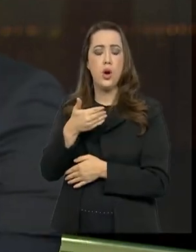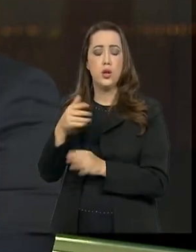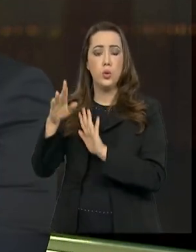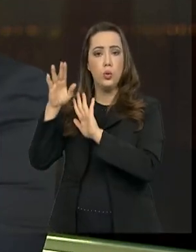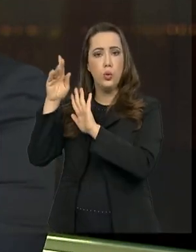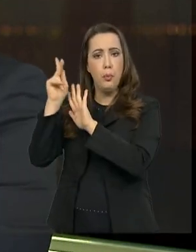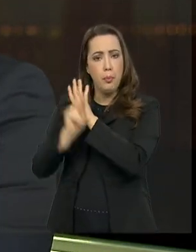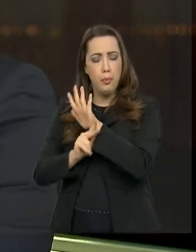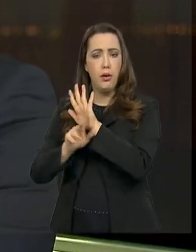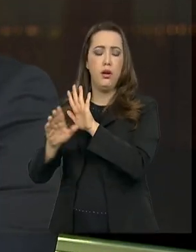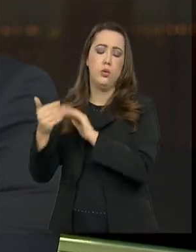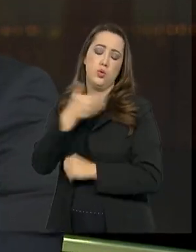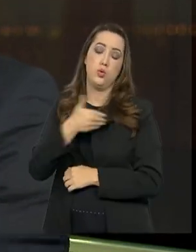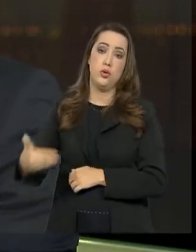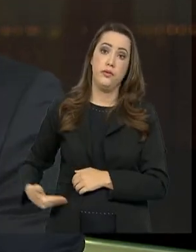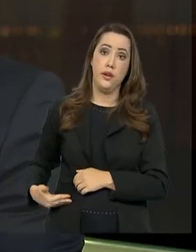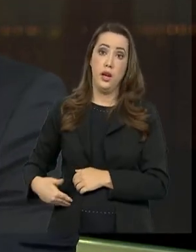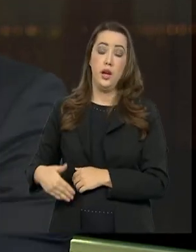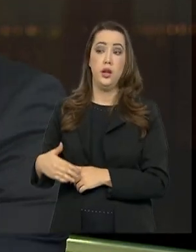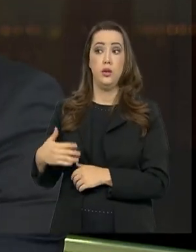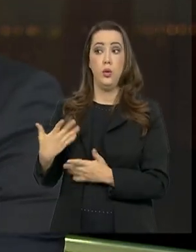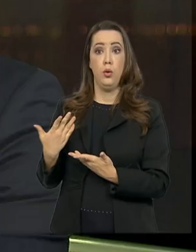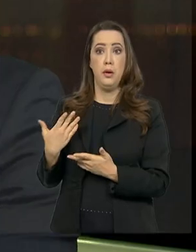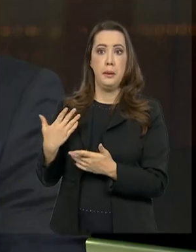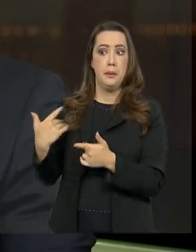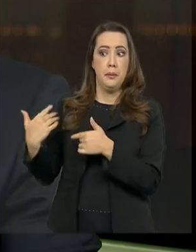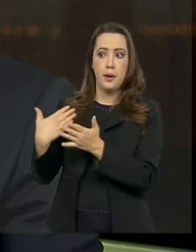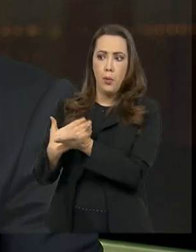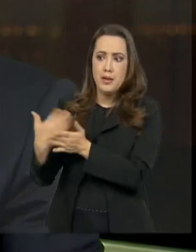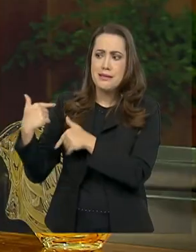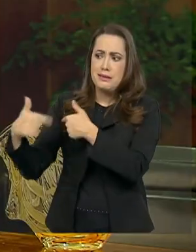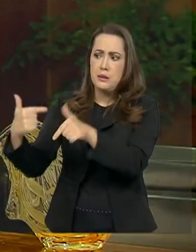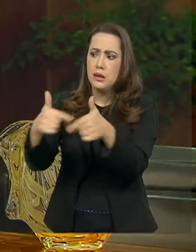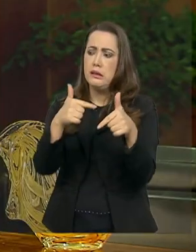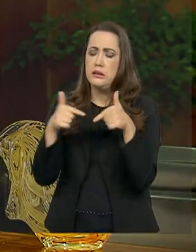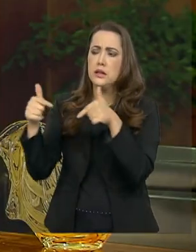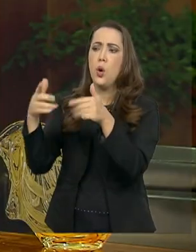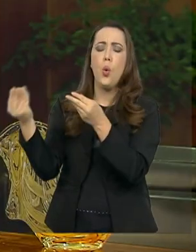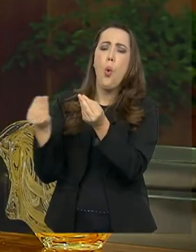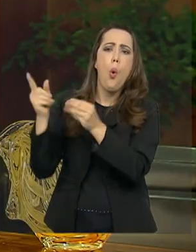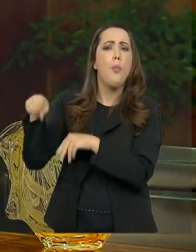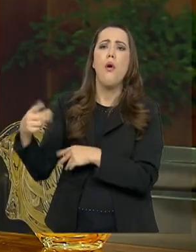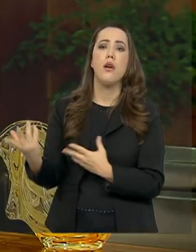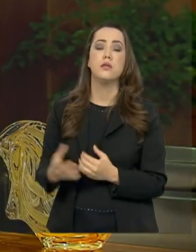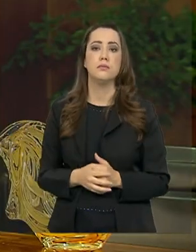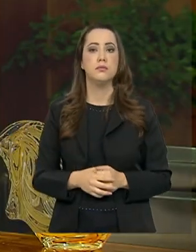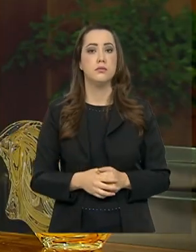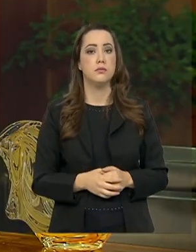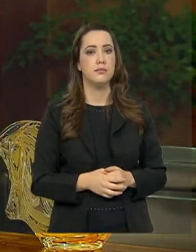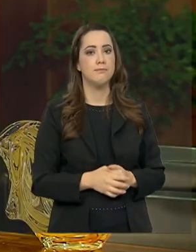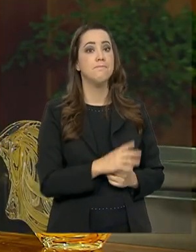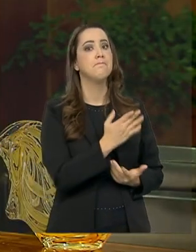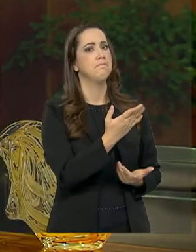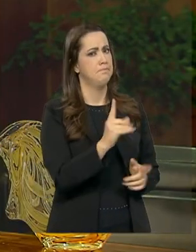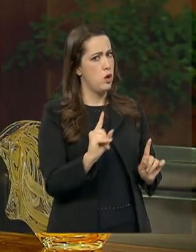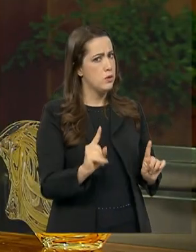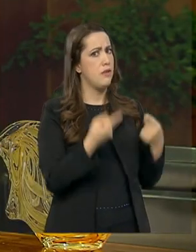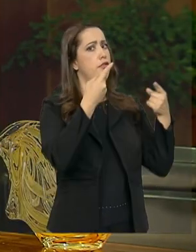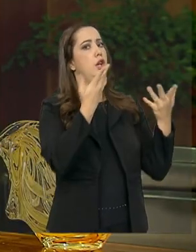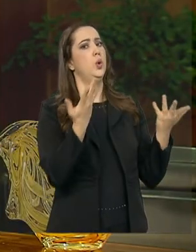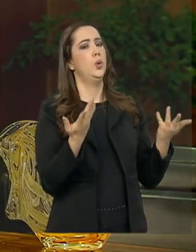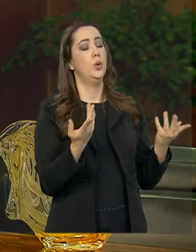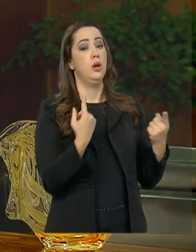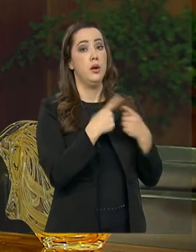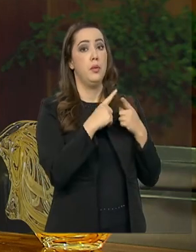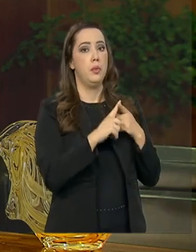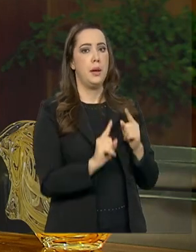colocar ele em prática, como é que está sendo na visão do senhor? Tem sido muito desafiador. O presidente quando assumiu o governo em